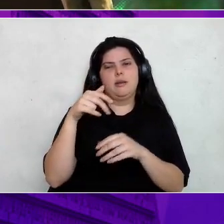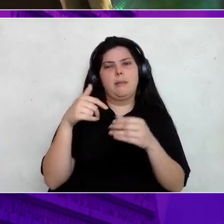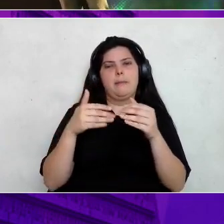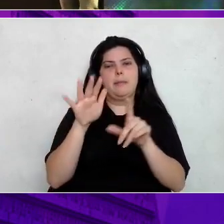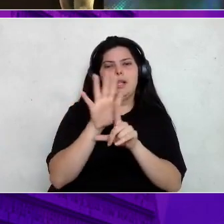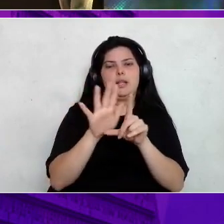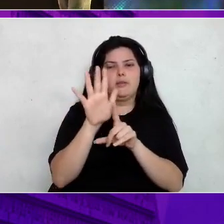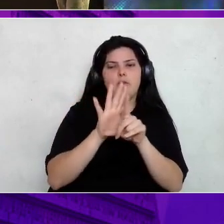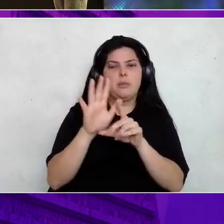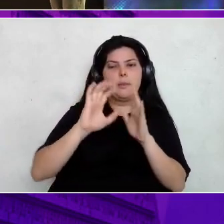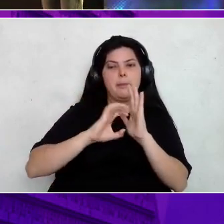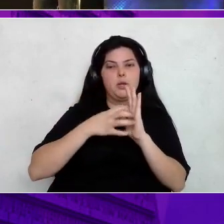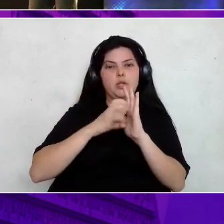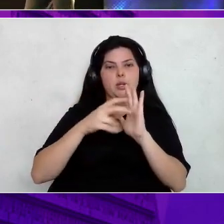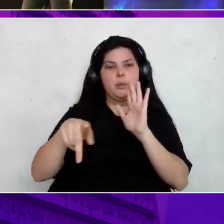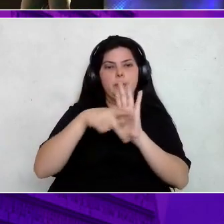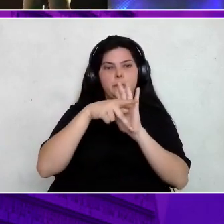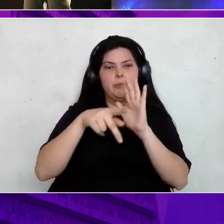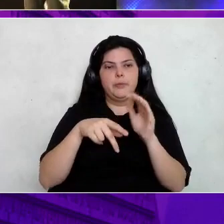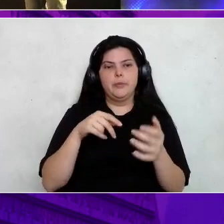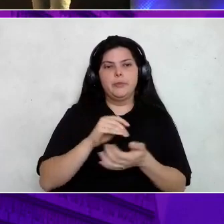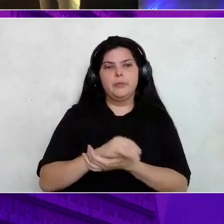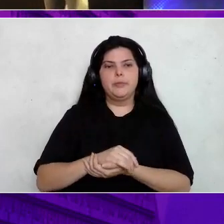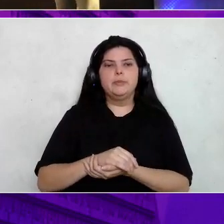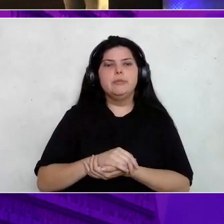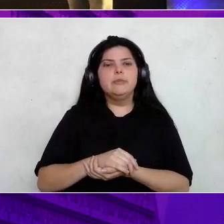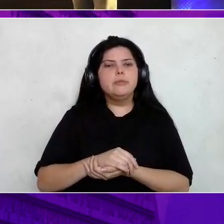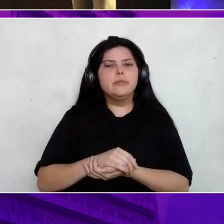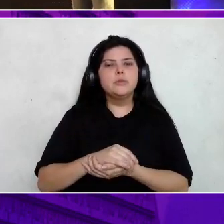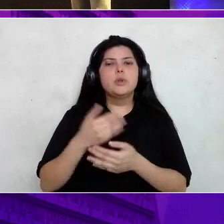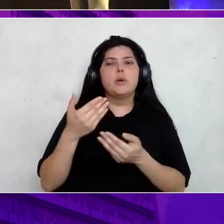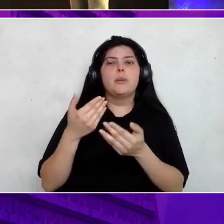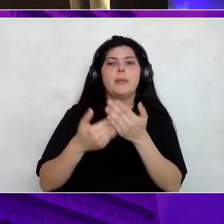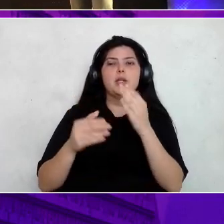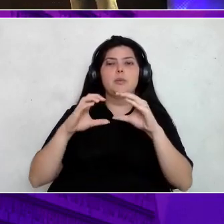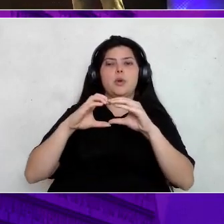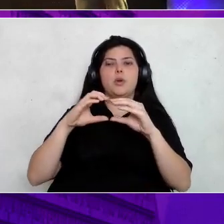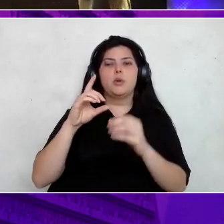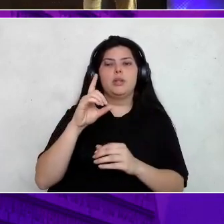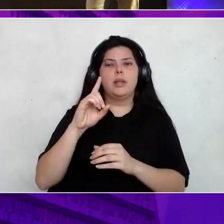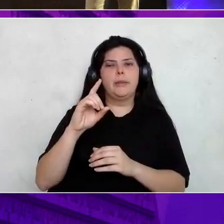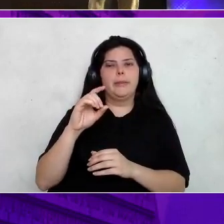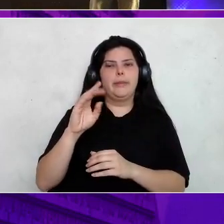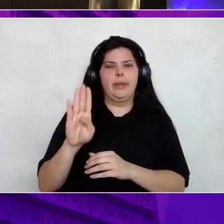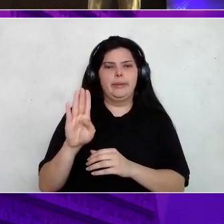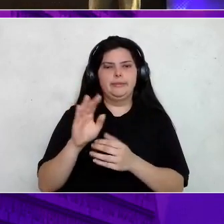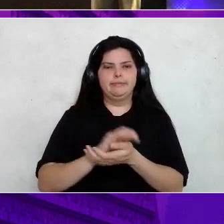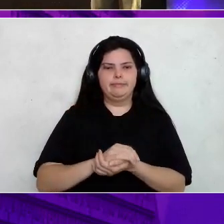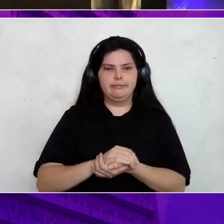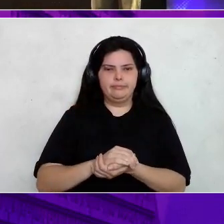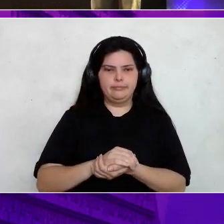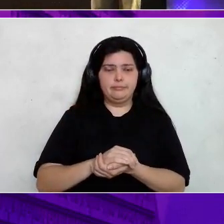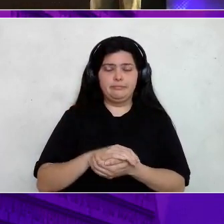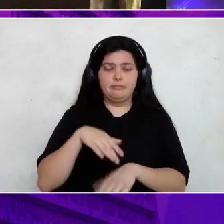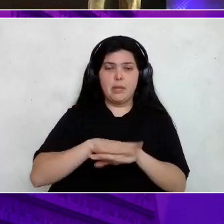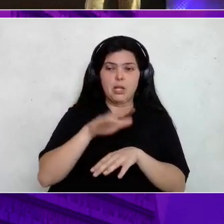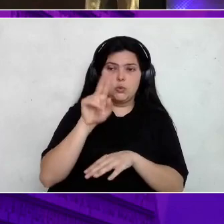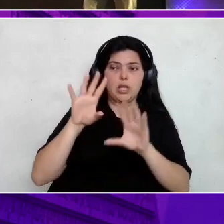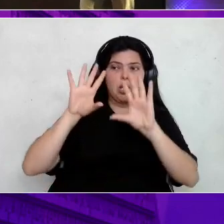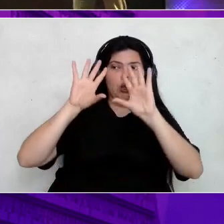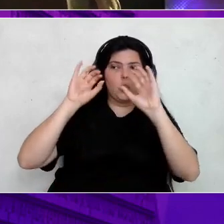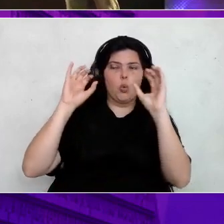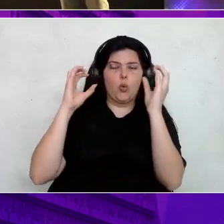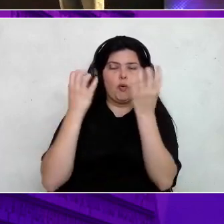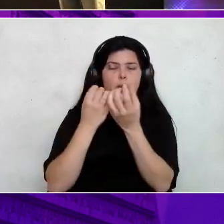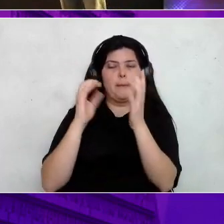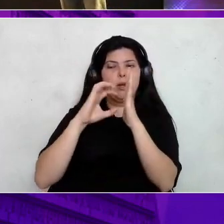de dados. Ela realmente está só atrás do Oracle DB, tá joia? É a ferramenta mais utilizada na nuvem, é o banco de dados número 1.